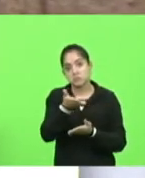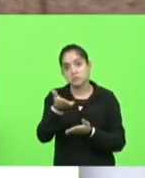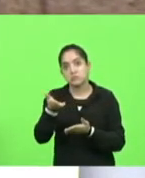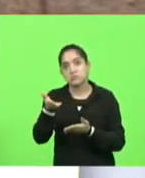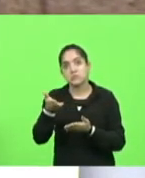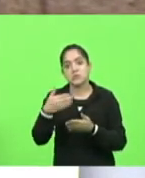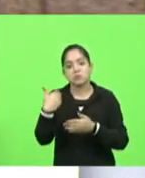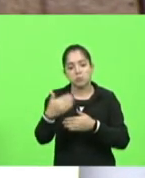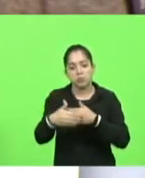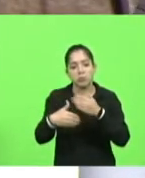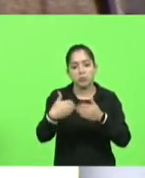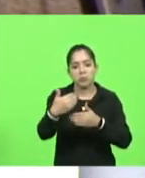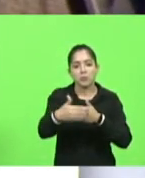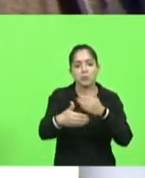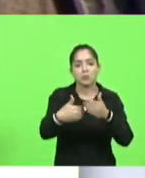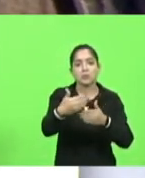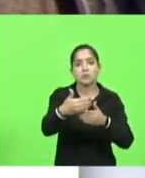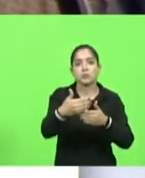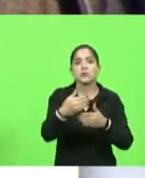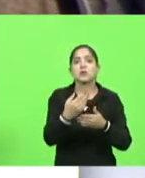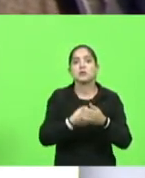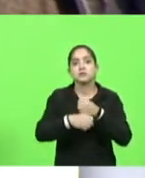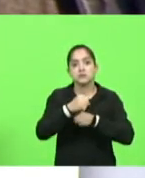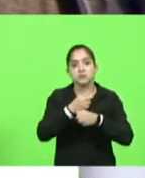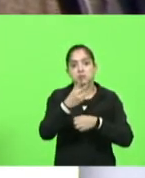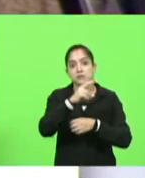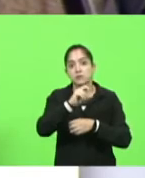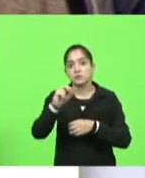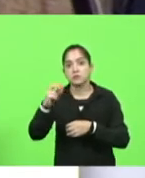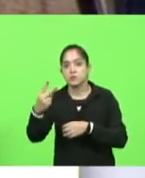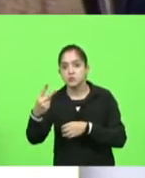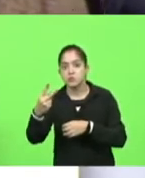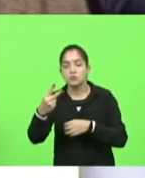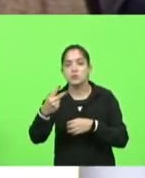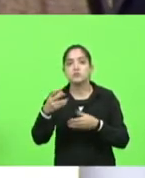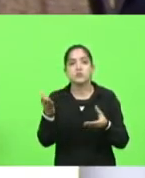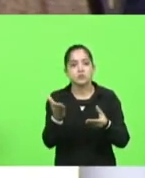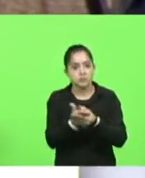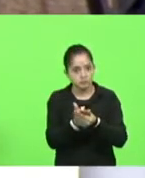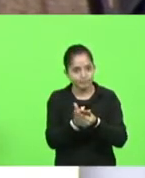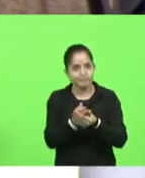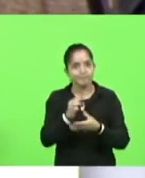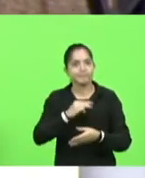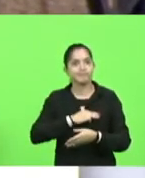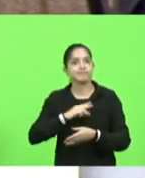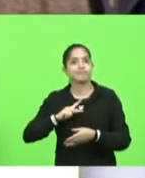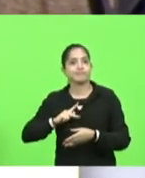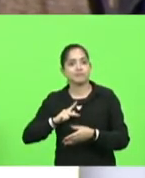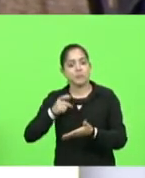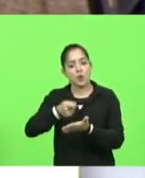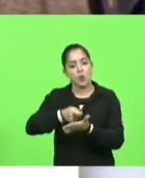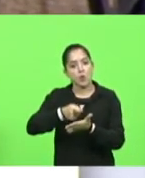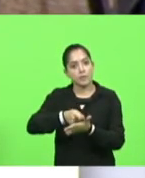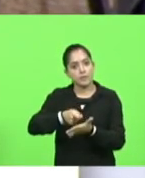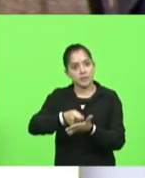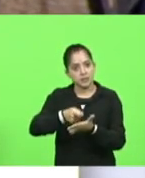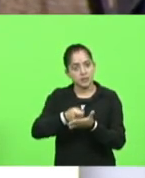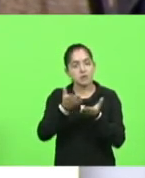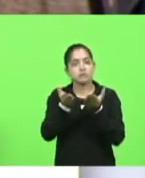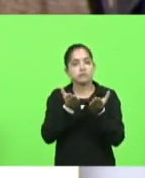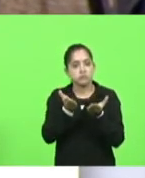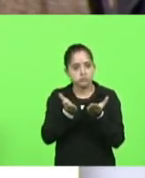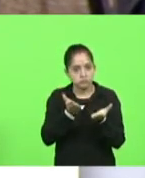prorrogadas até que em 2002 o Ministério Público entrou com uma ação para obrigar o Estado a fazer uma licitação